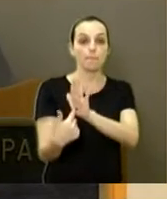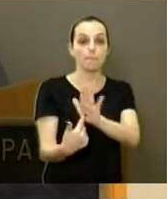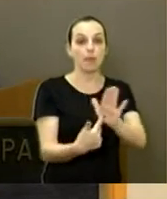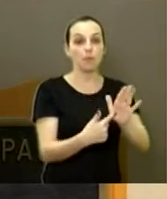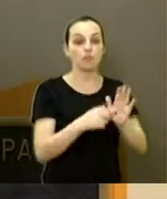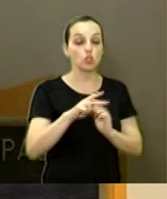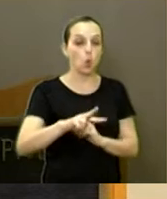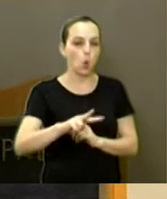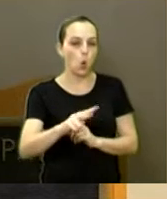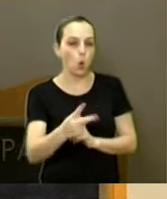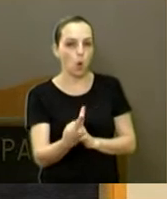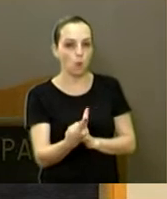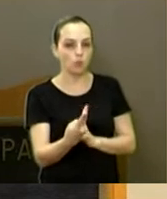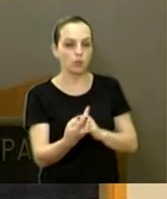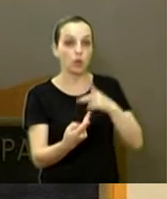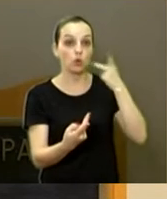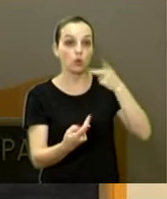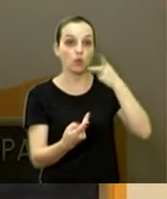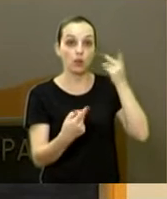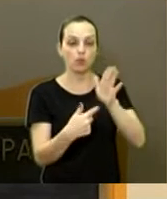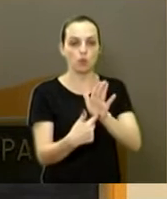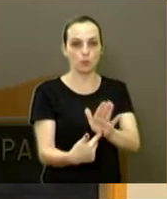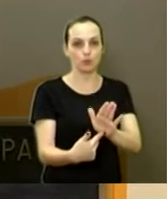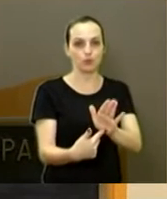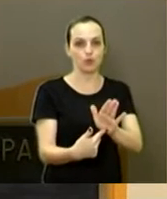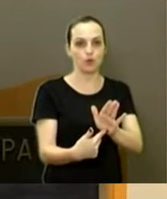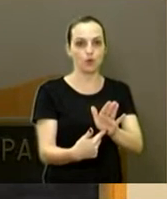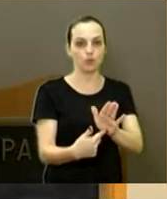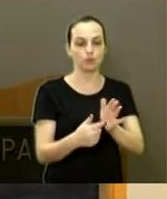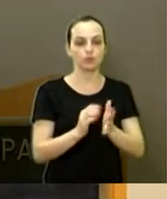contrário ao que o vereador apresentou nessa casa.